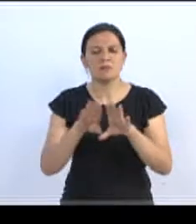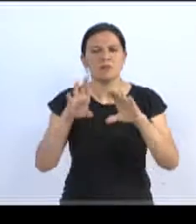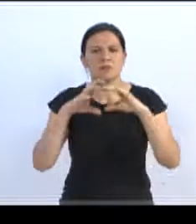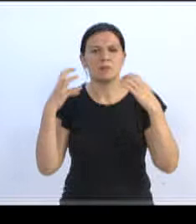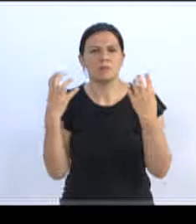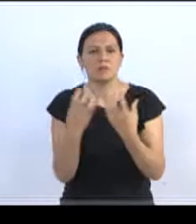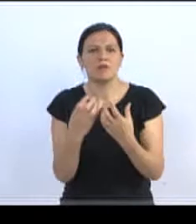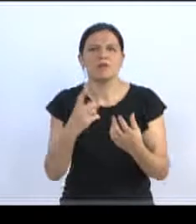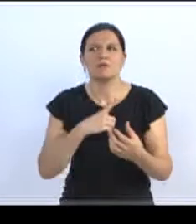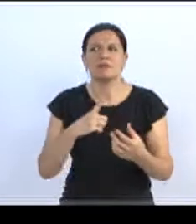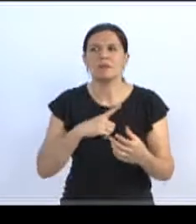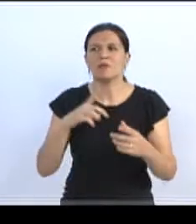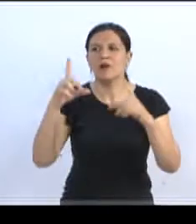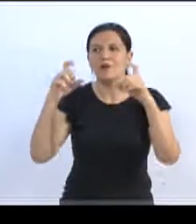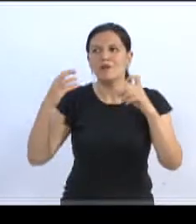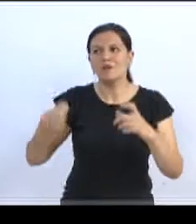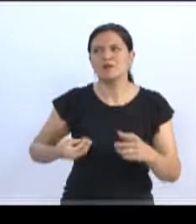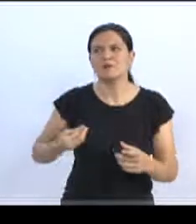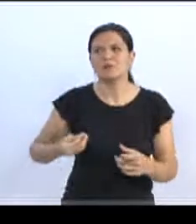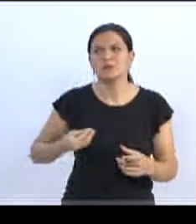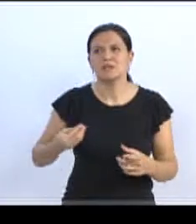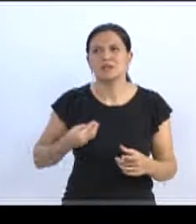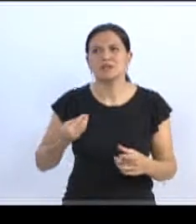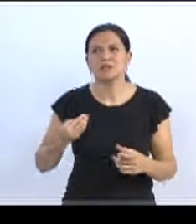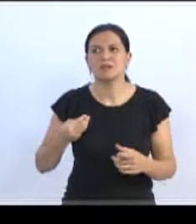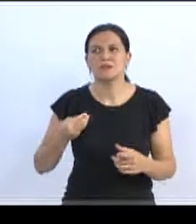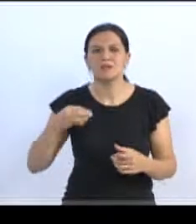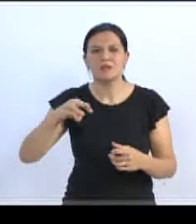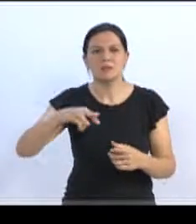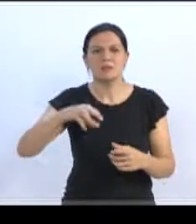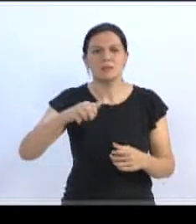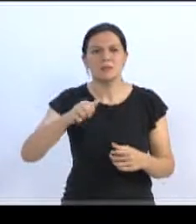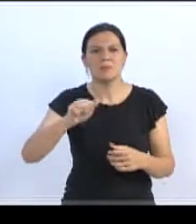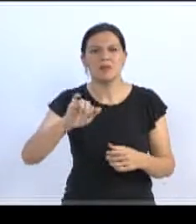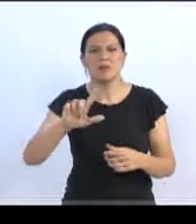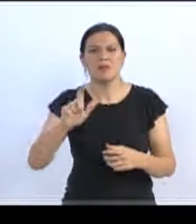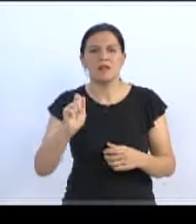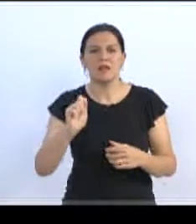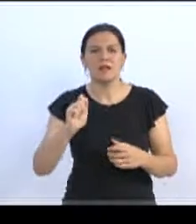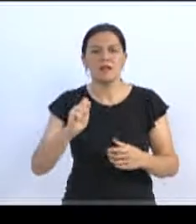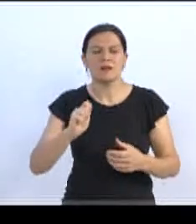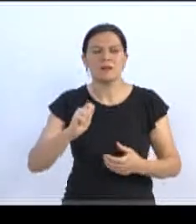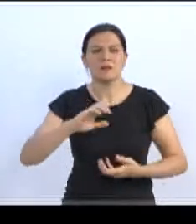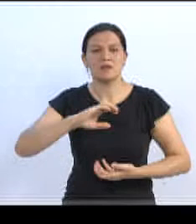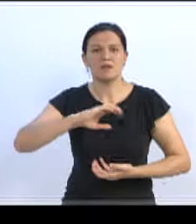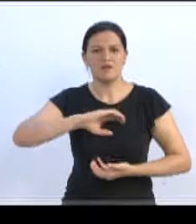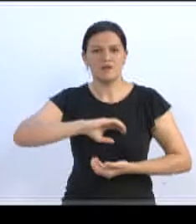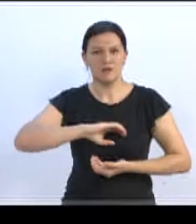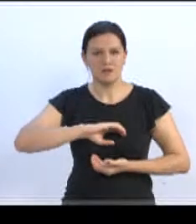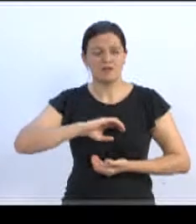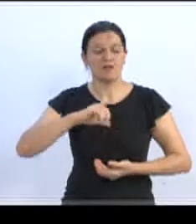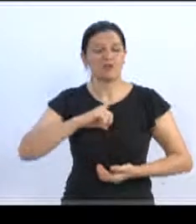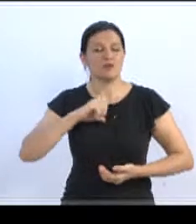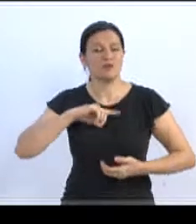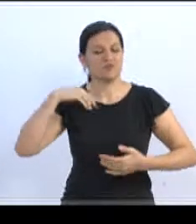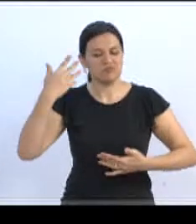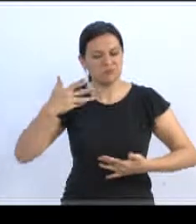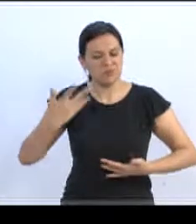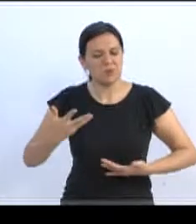temos uma foto com a presença da Mayla, a nossa guerreira da defesa civil. Inclusive, tive a honra de aqui